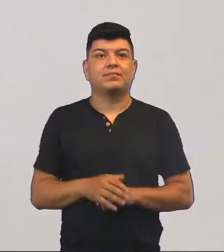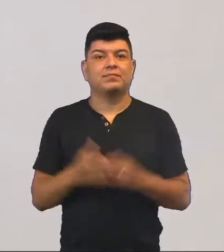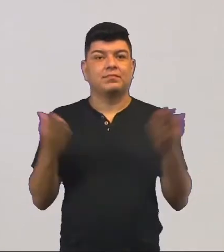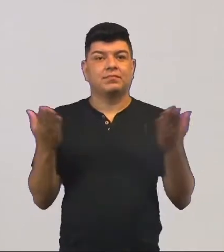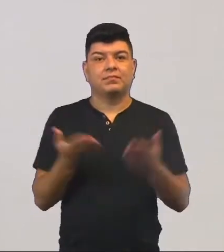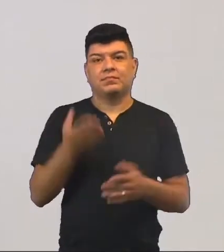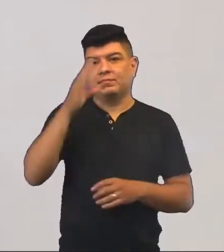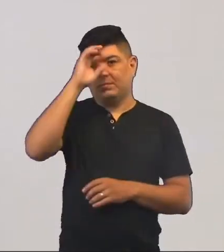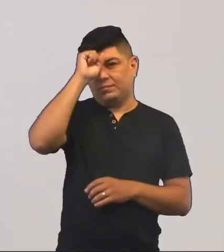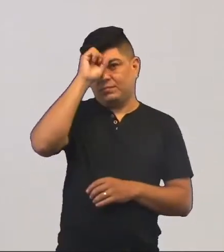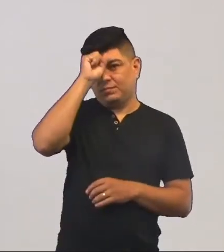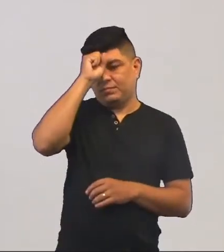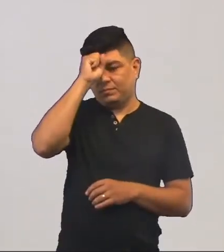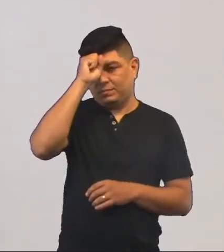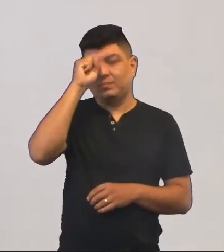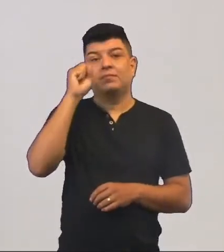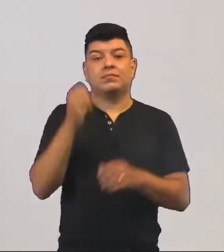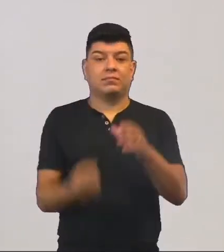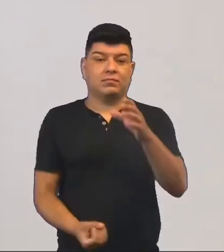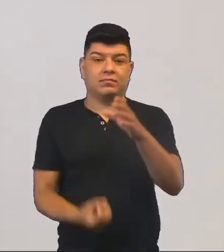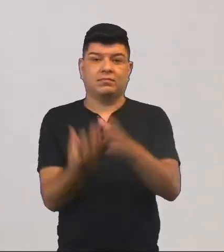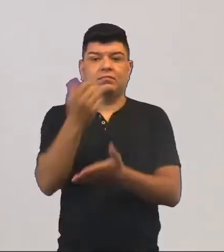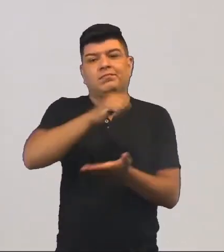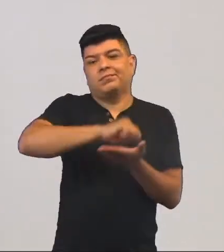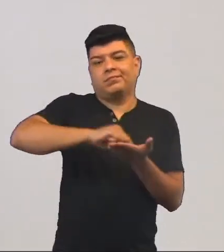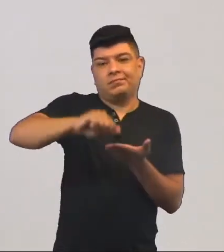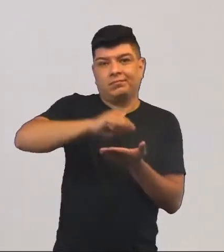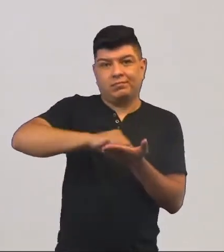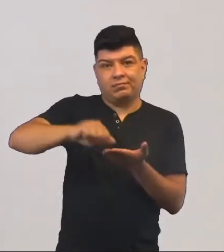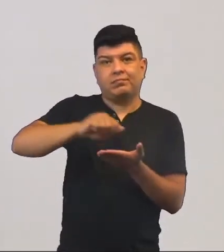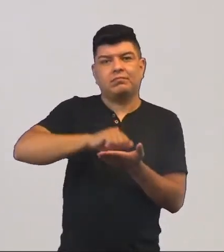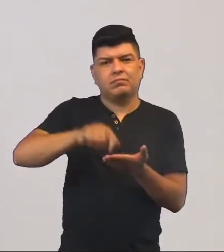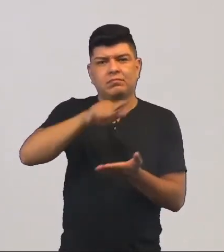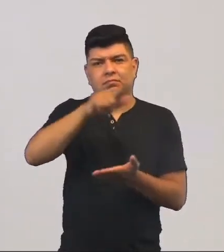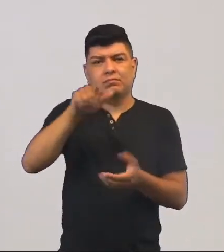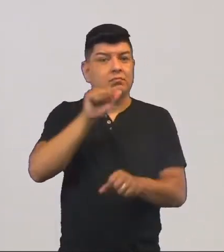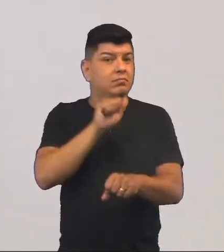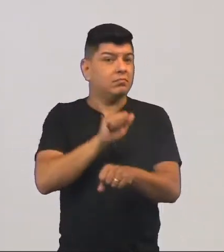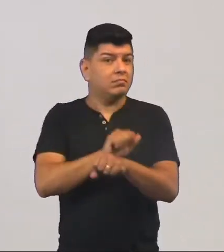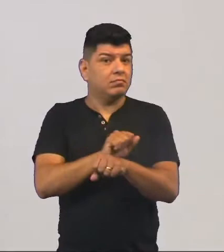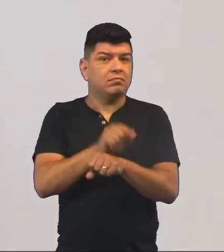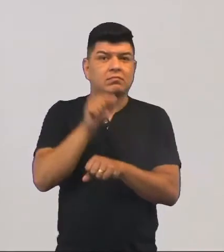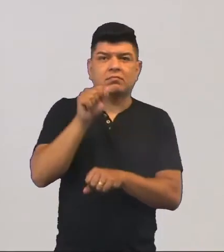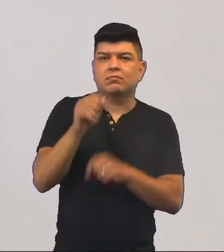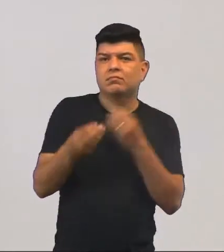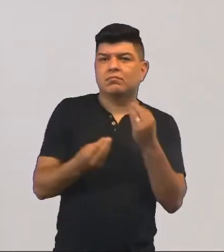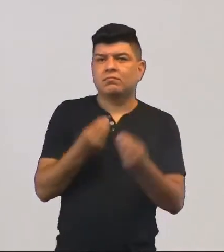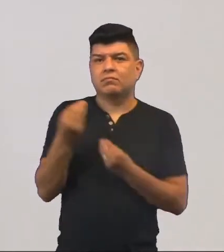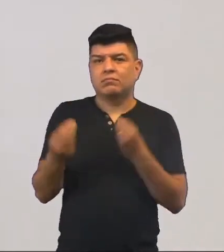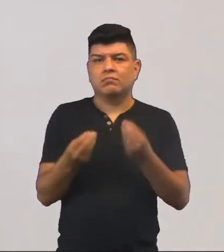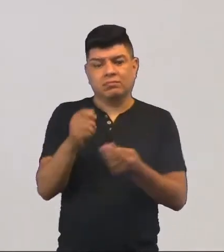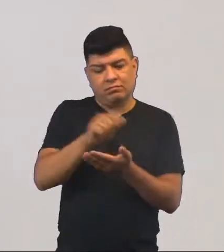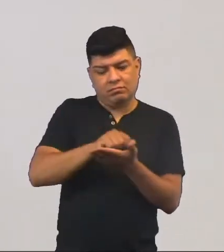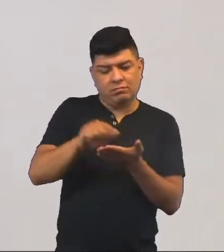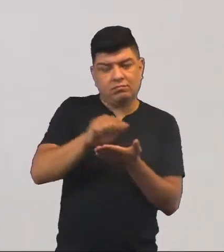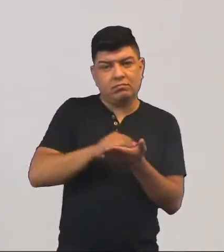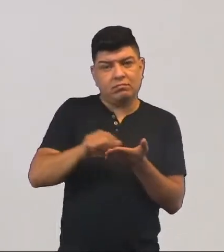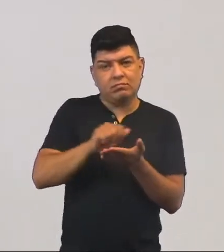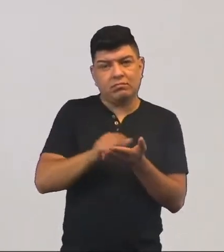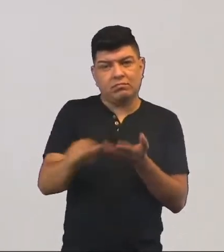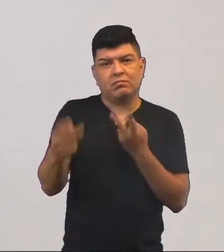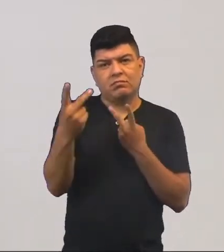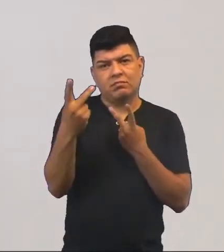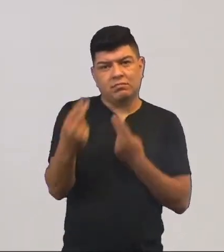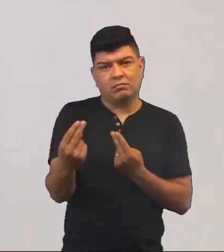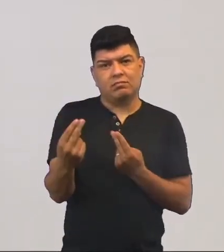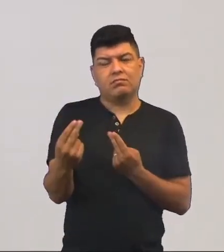vamos aprender um pouco sobre o surgimento da escrita. Você já parou para pensar? Será que nós sempre escrevemos da maneira como